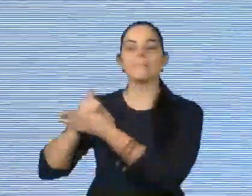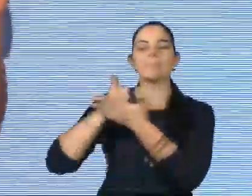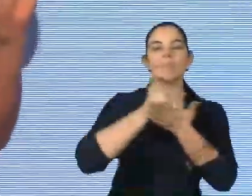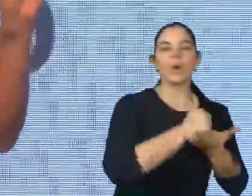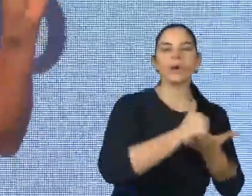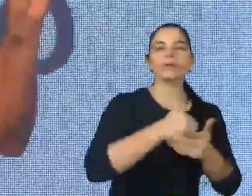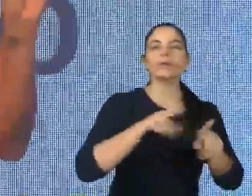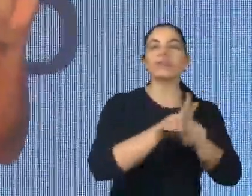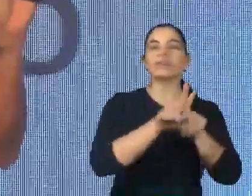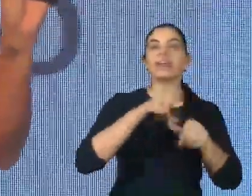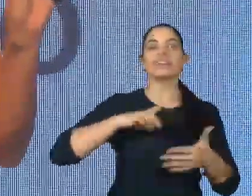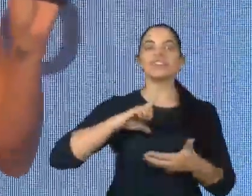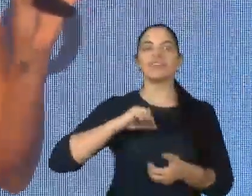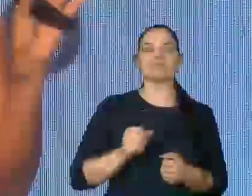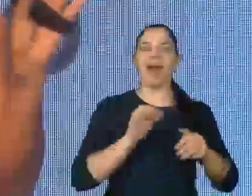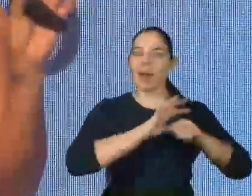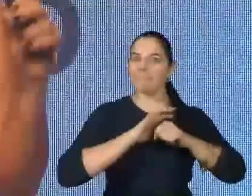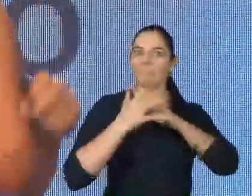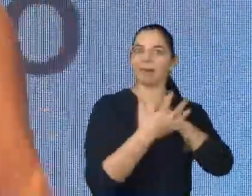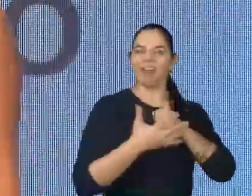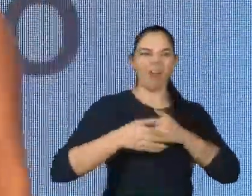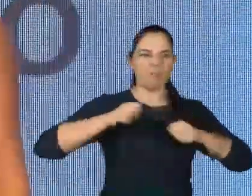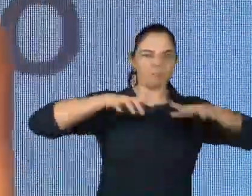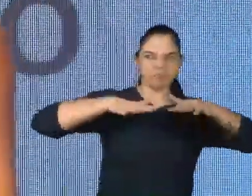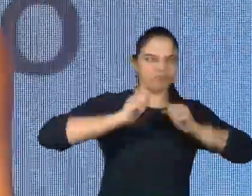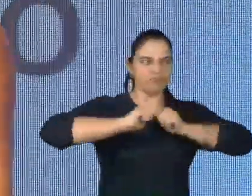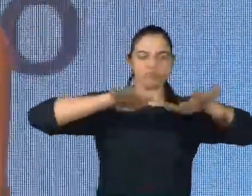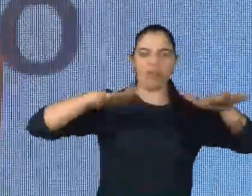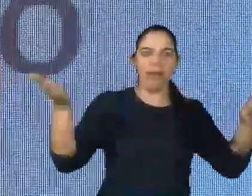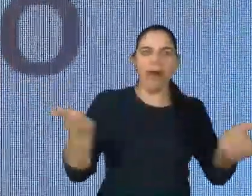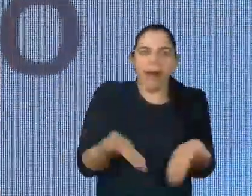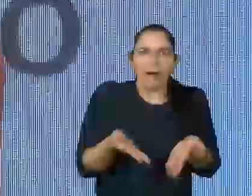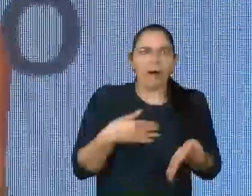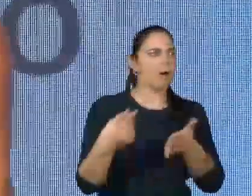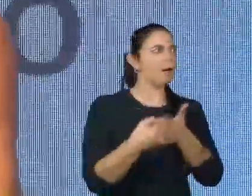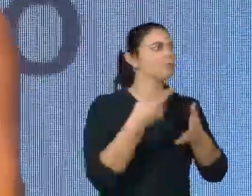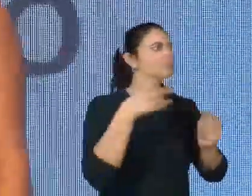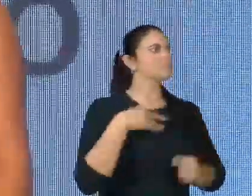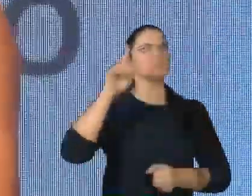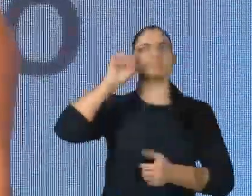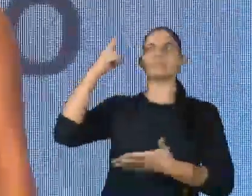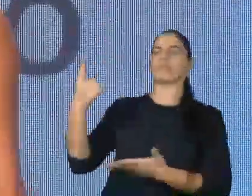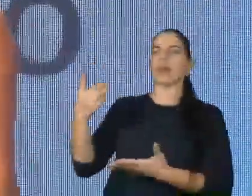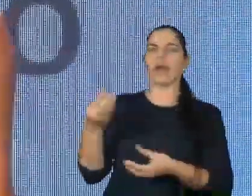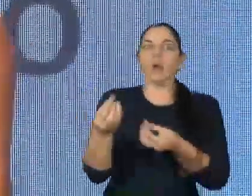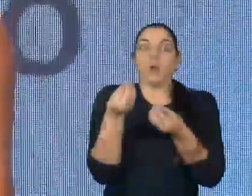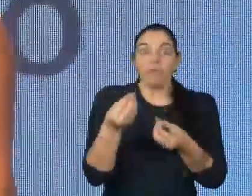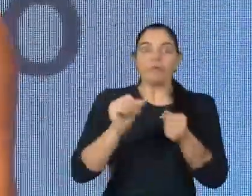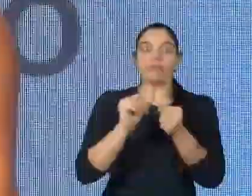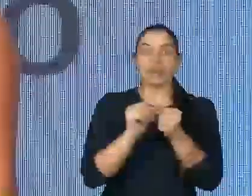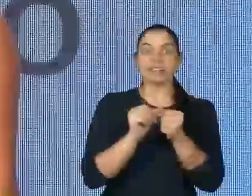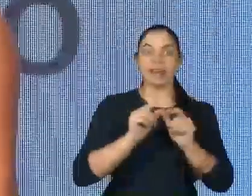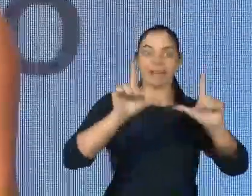Então, tivemos lá a pandemia, todo mundo desesperado. E agora? Bom, vamos criar modelos em PowerPoint de